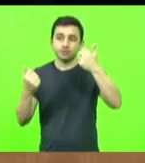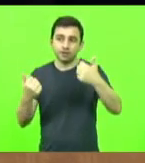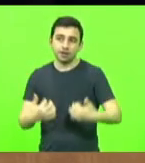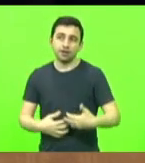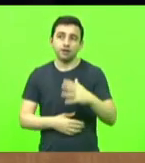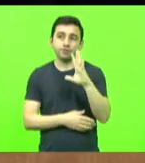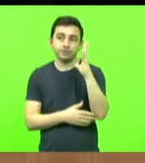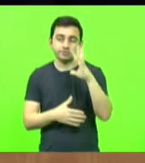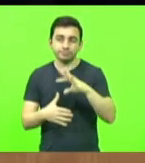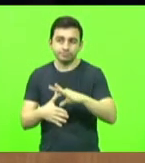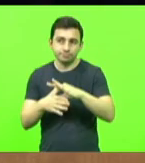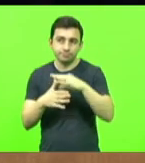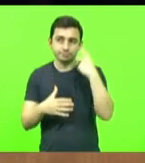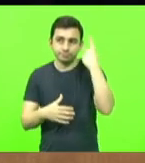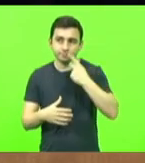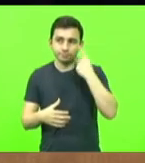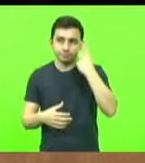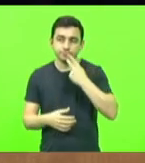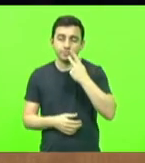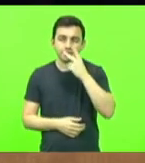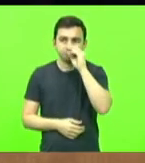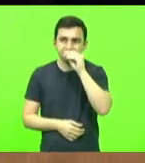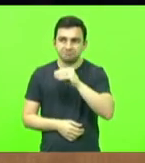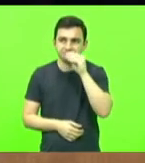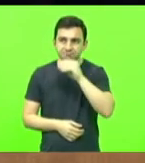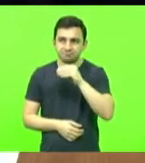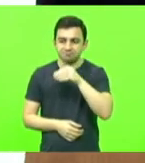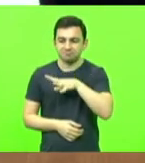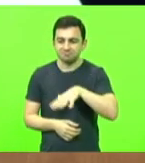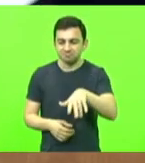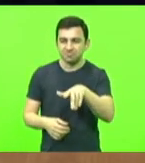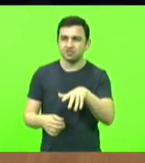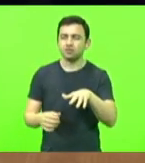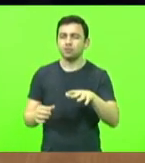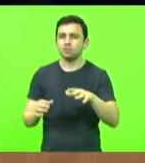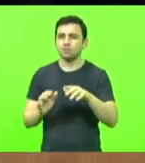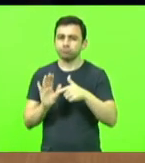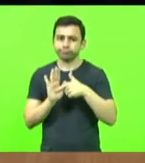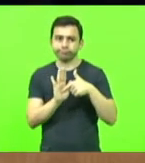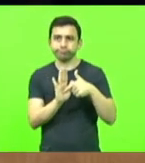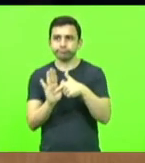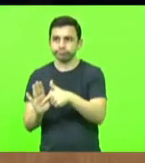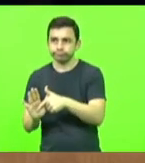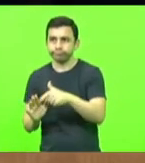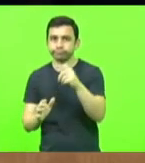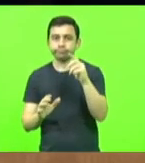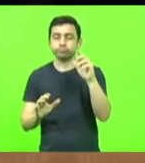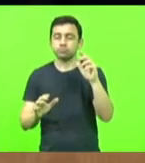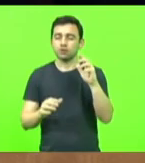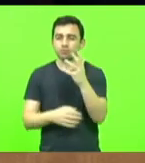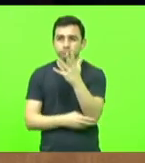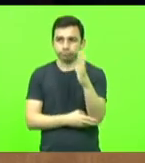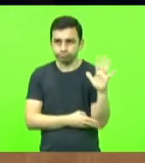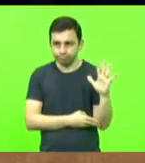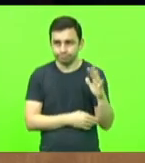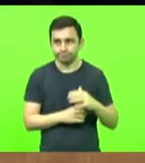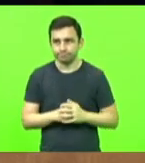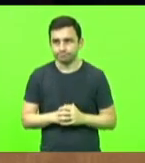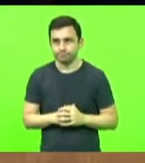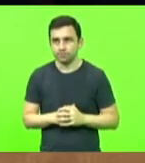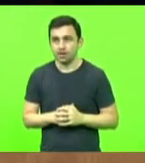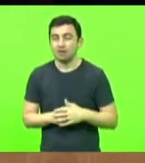lideranças políticas ignoram os sinais da natureza. Em dezembro